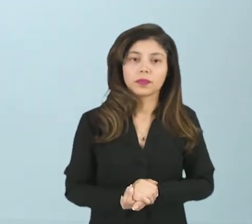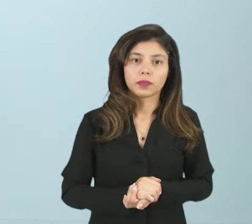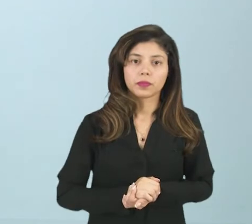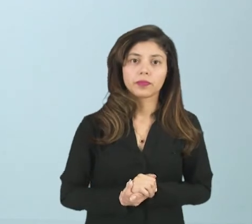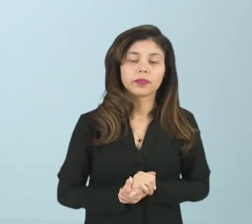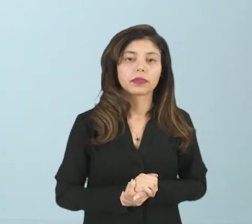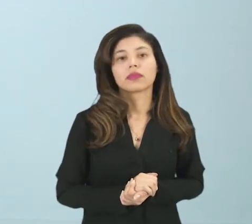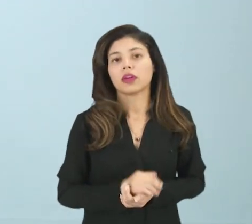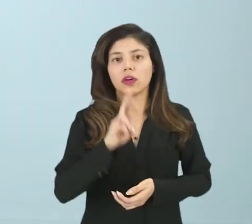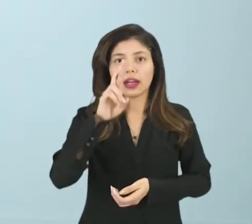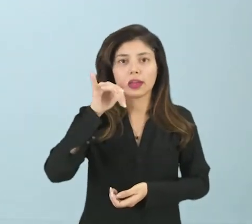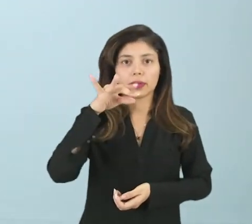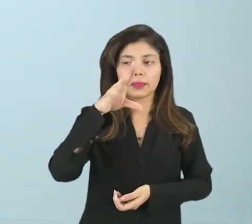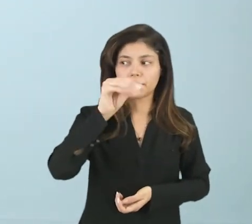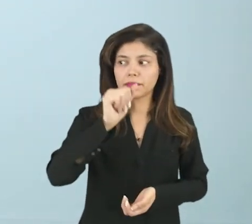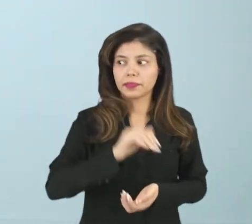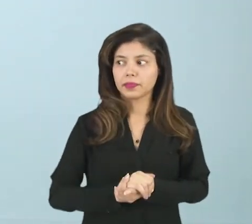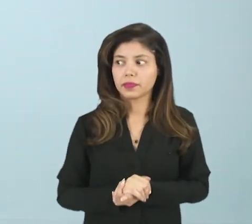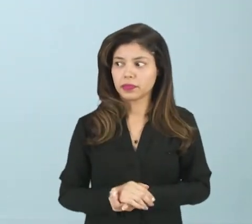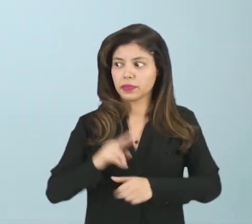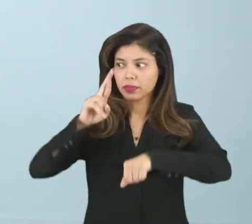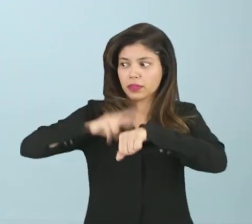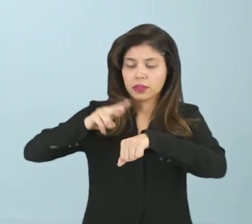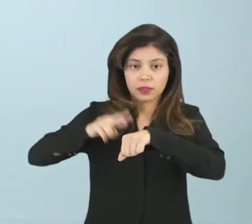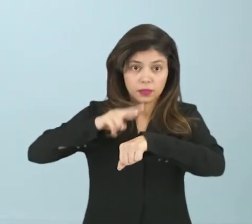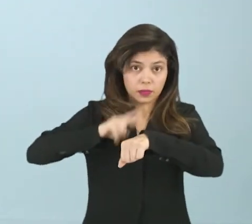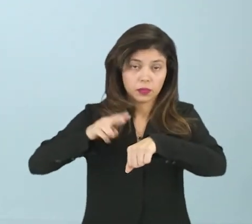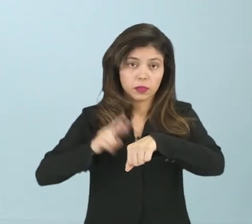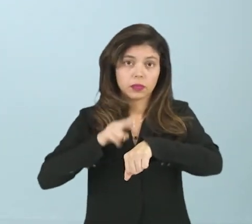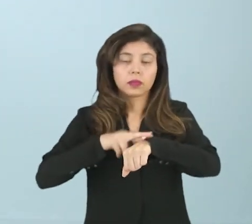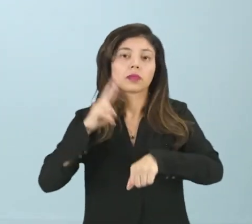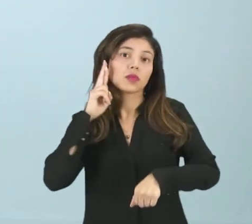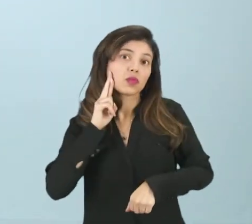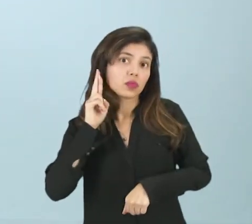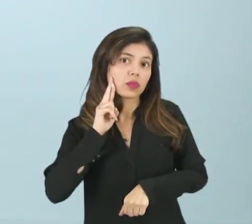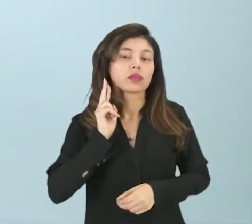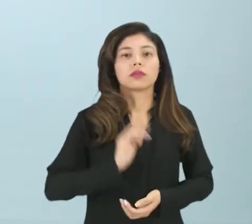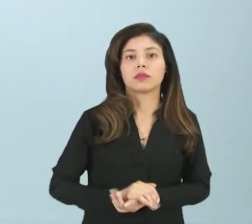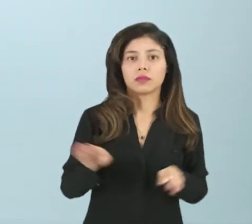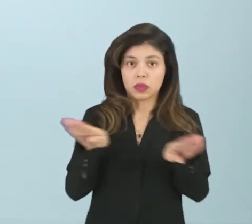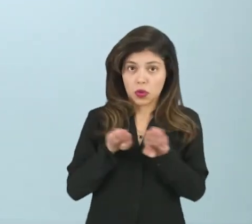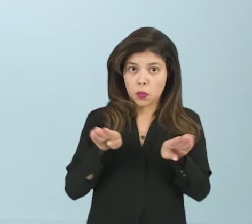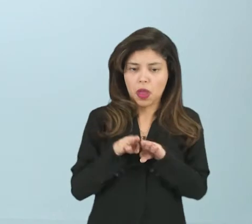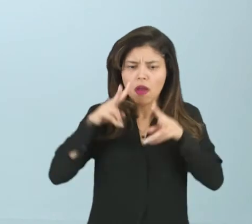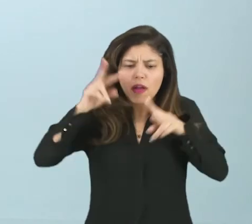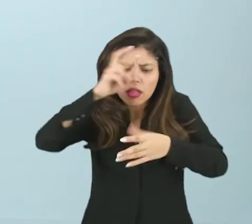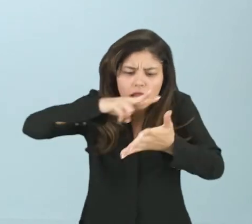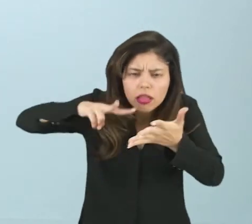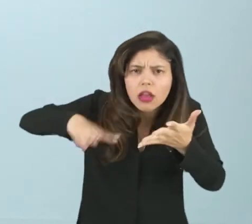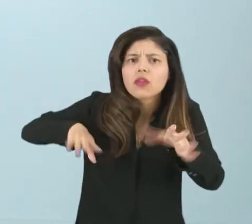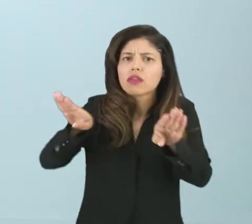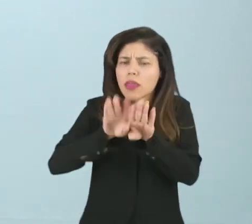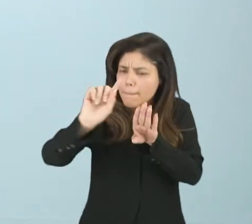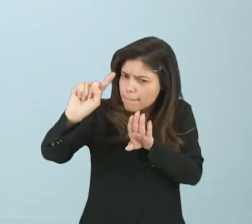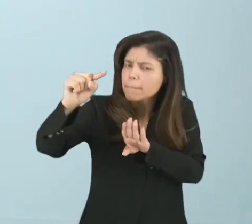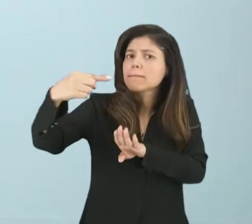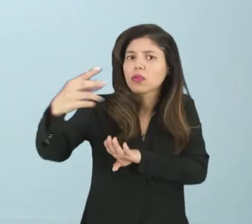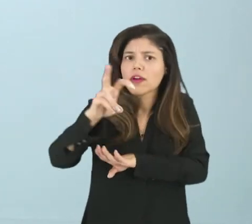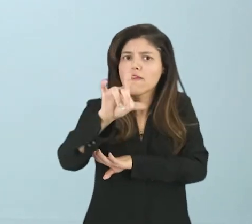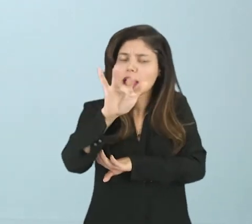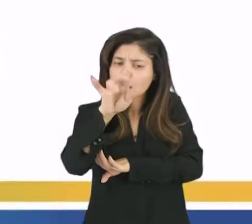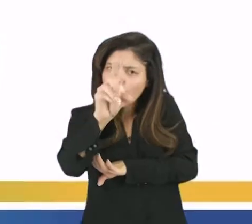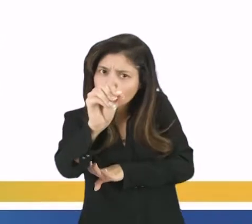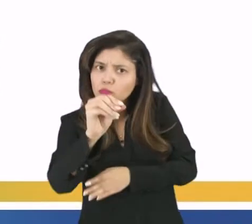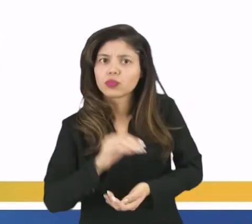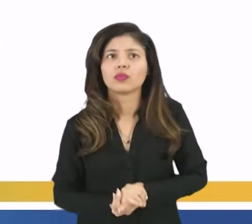isso, para poder chegar lá e ser apreciado, ser lido, ser avaliado. Tudo bem? Também,